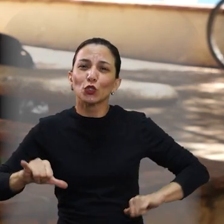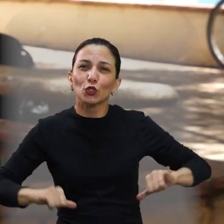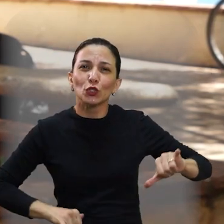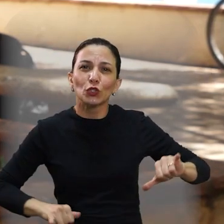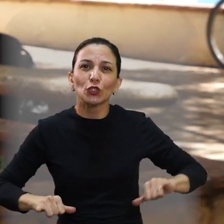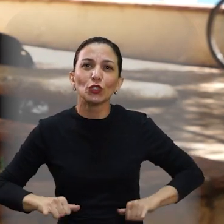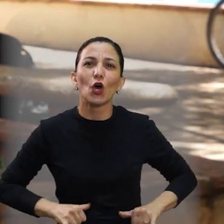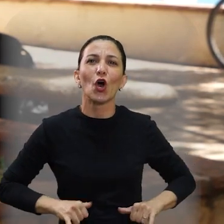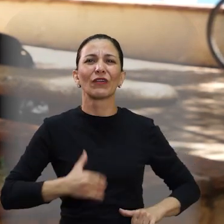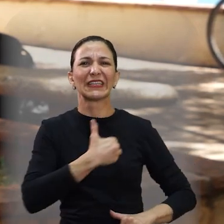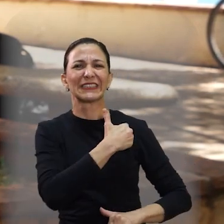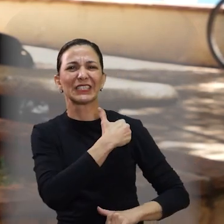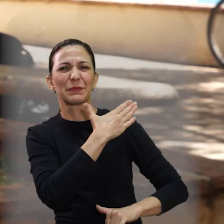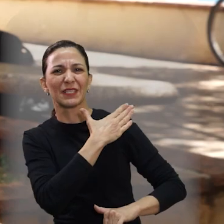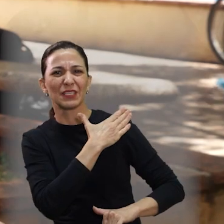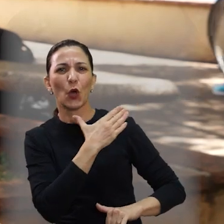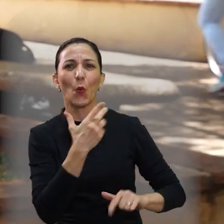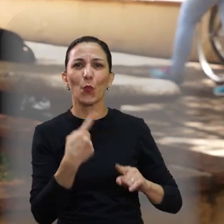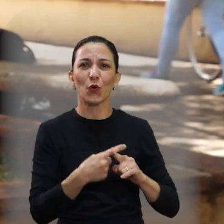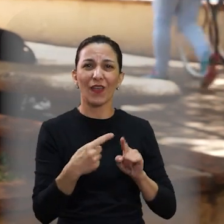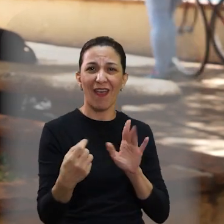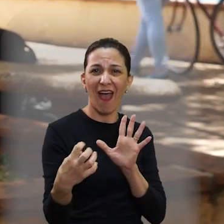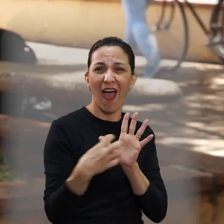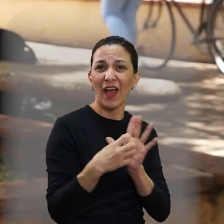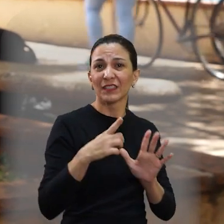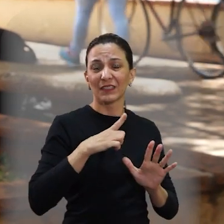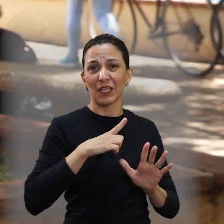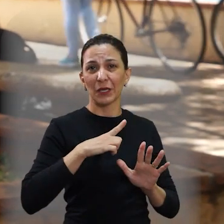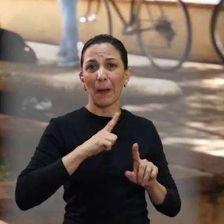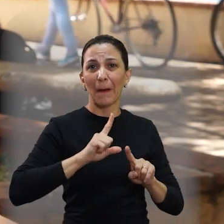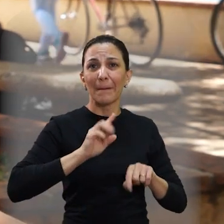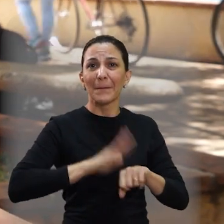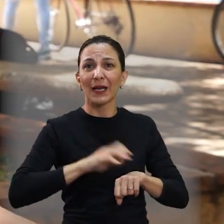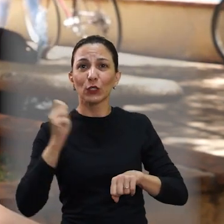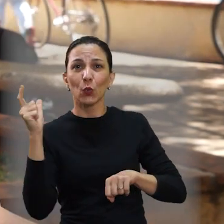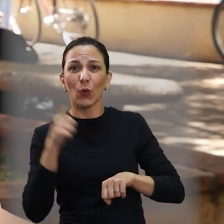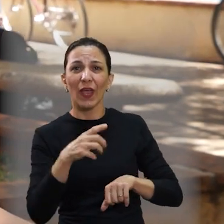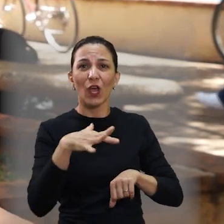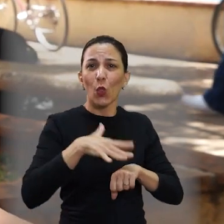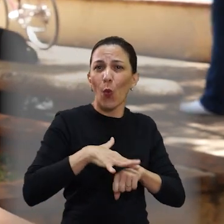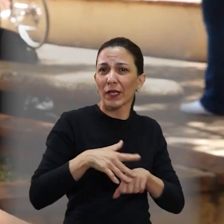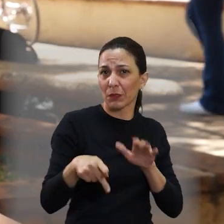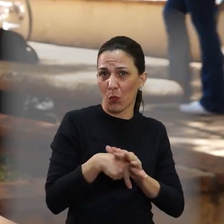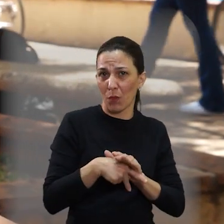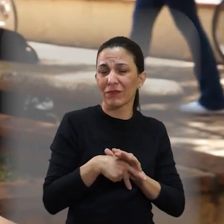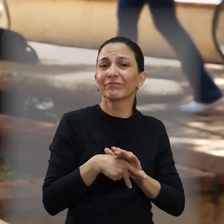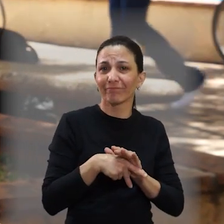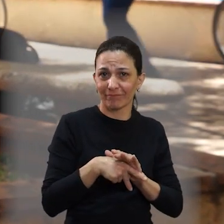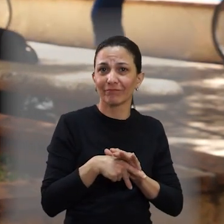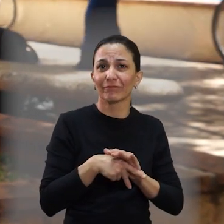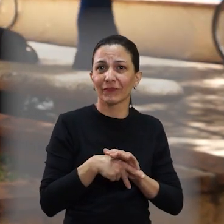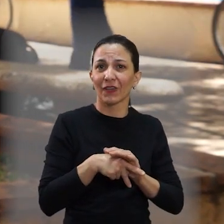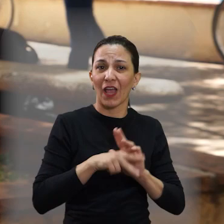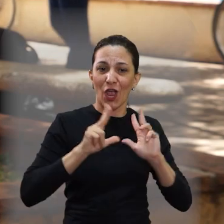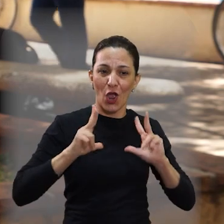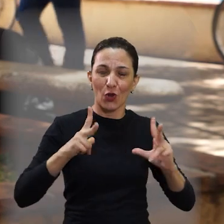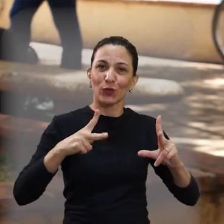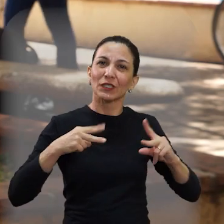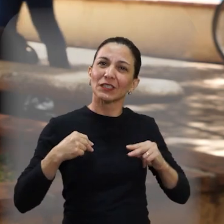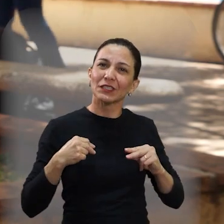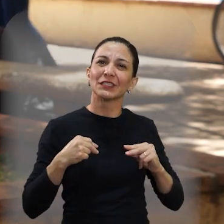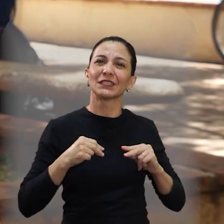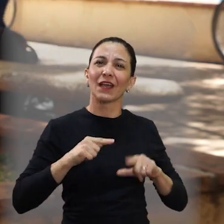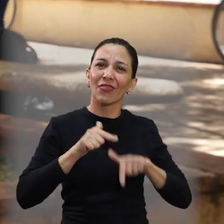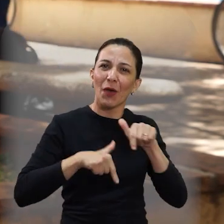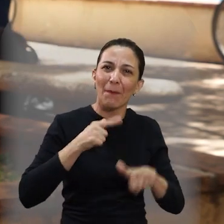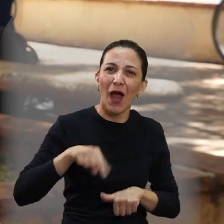sofreram, que sofrem com a discriminação, mais do que com a doença. E a gente ser reconhecida por